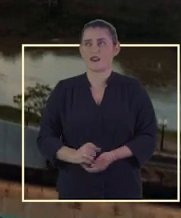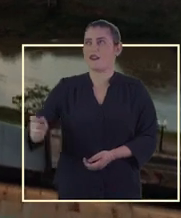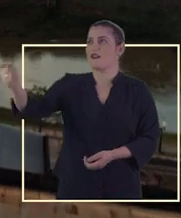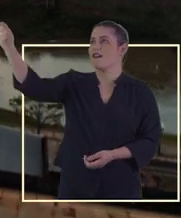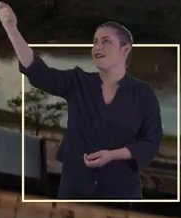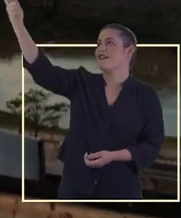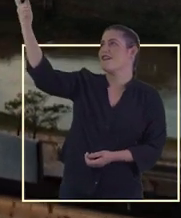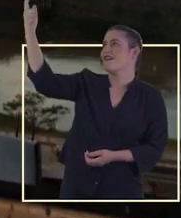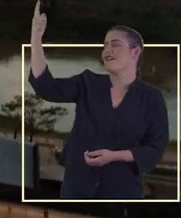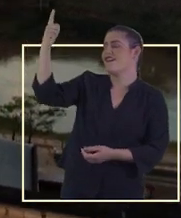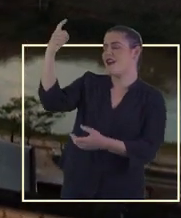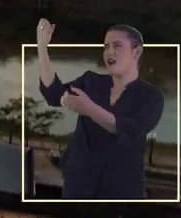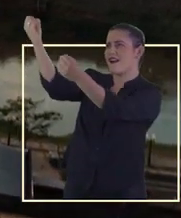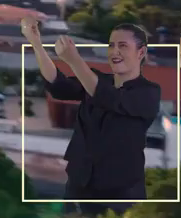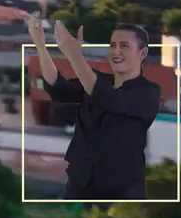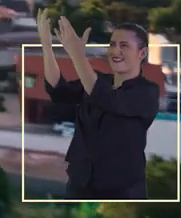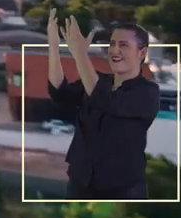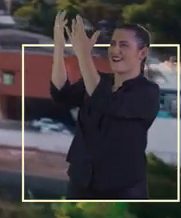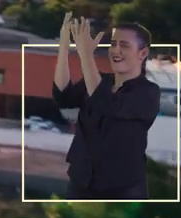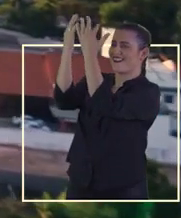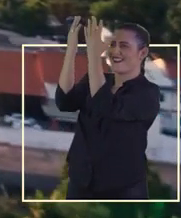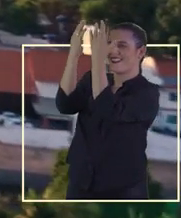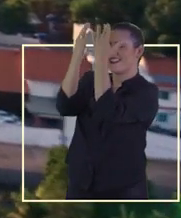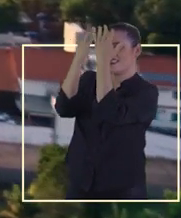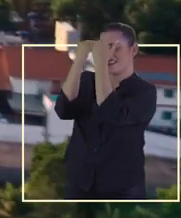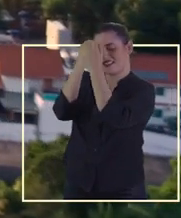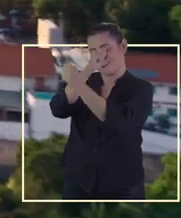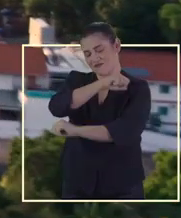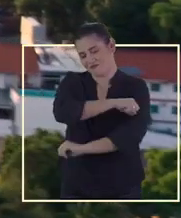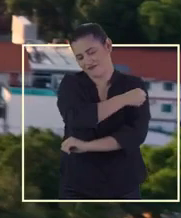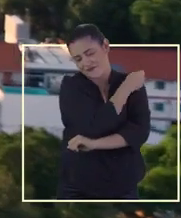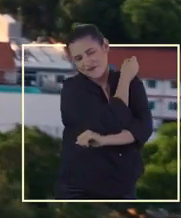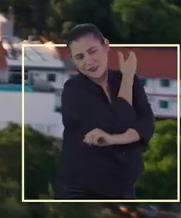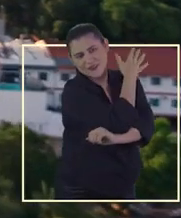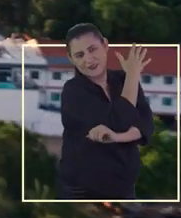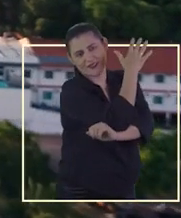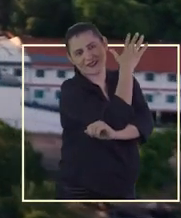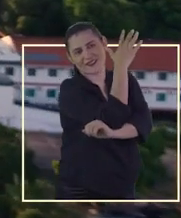Que este sol a brilhar soberano